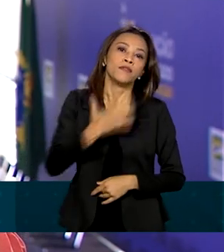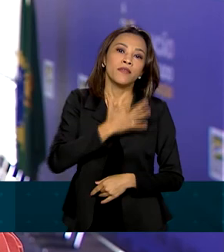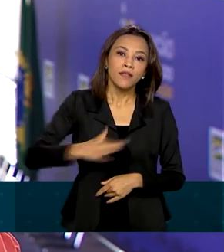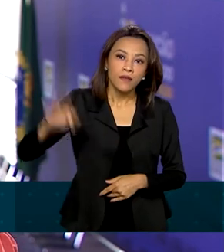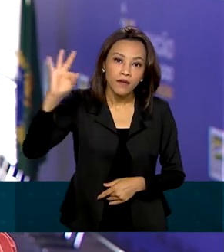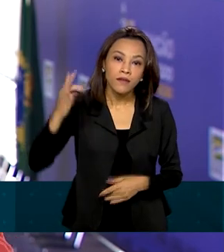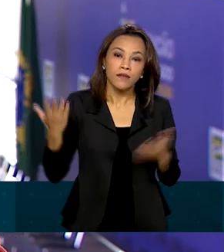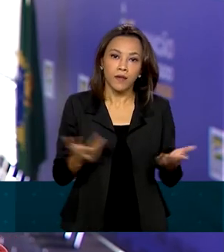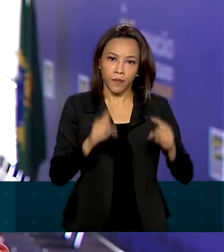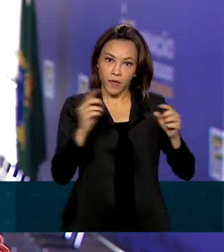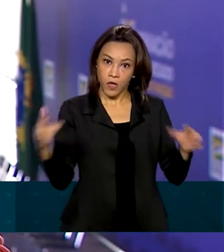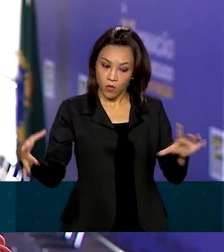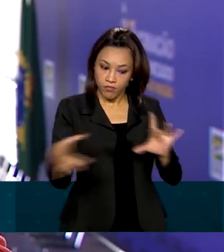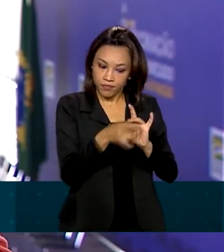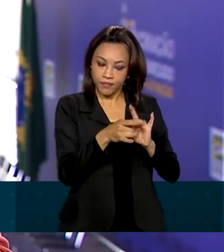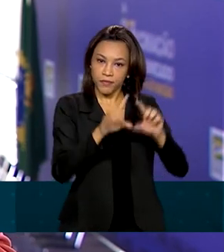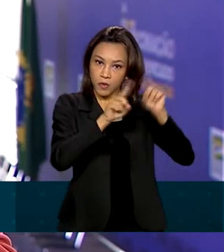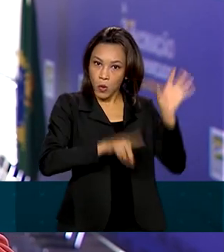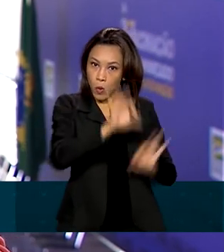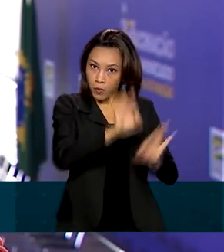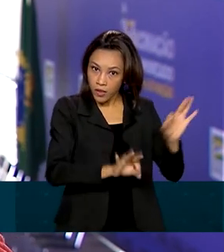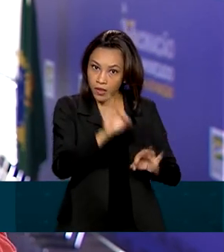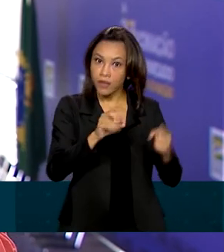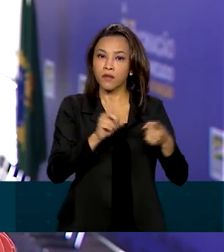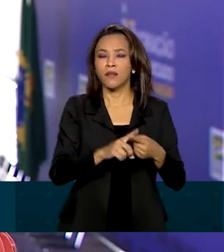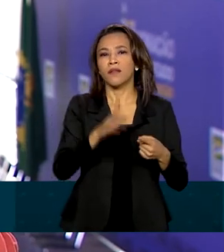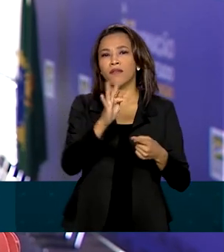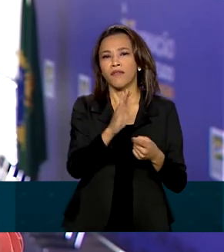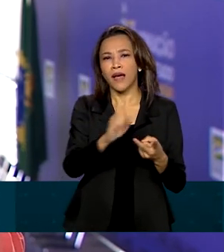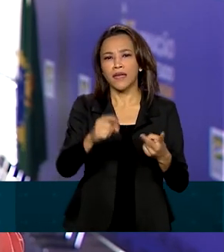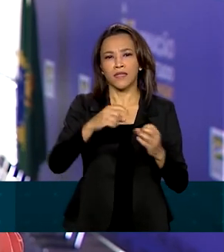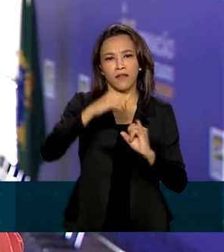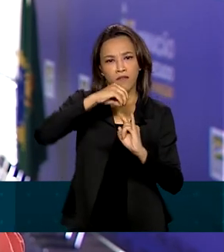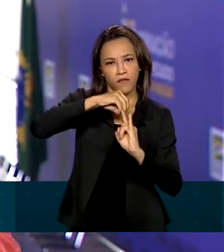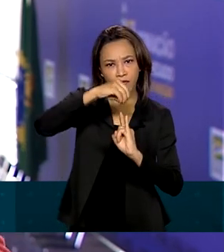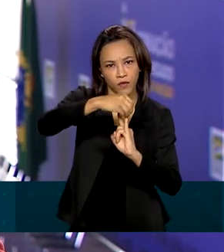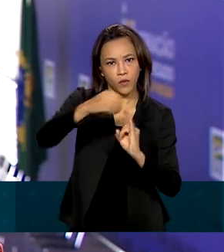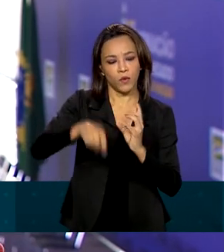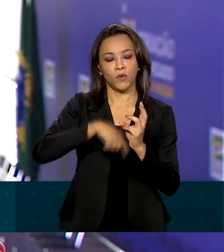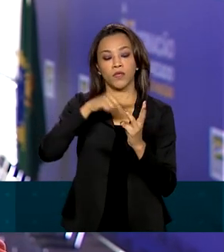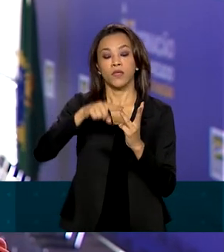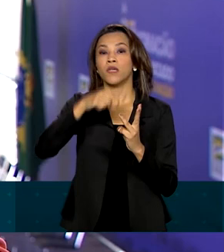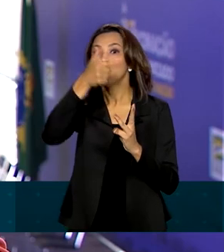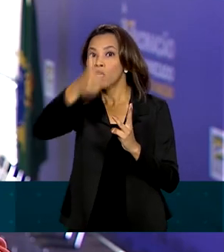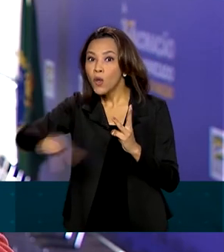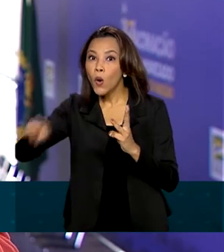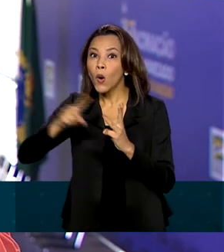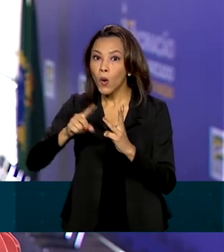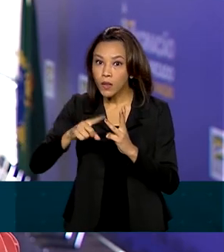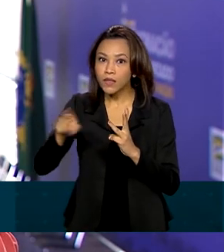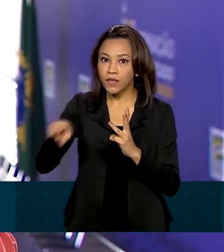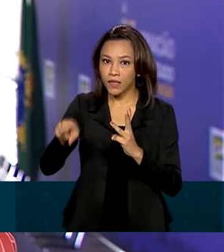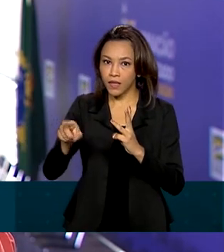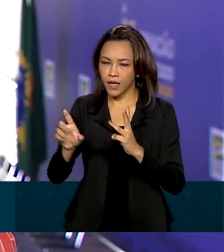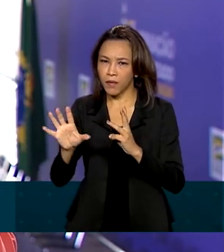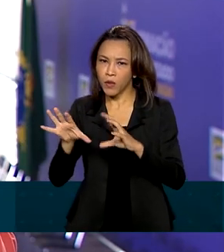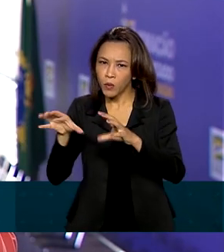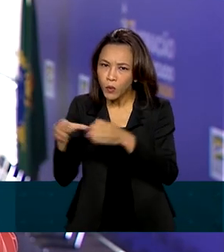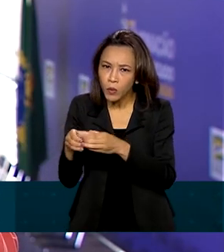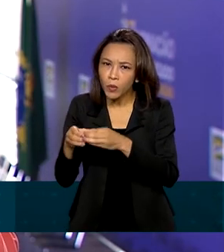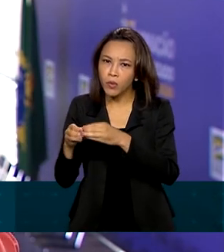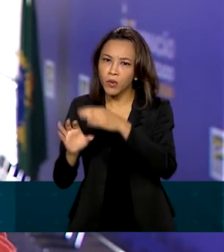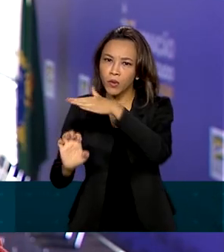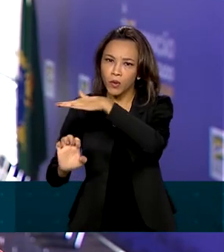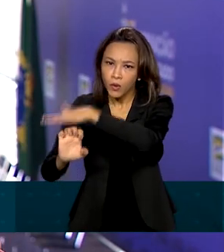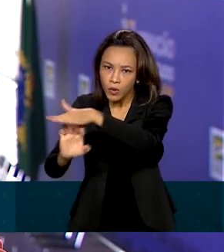Olha, de acordo com o plano, vão ser utilizadas as vacinas da Pfizer, da Fiocruz e também aquelas indicadas pelo consórcio mundial da Covax